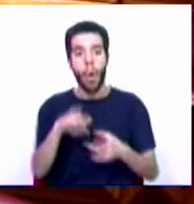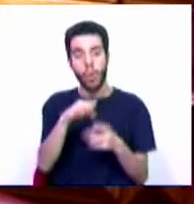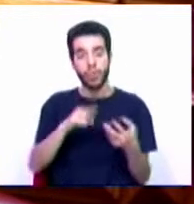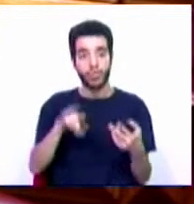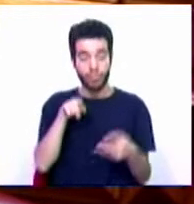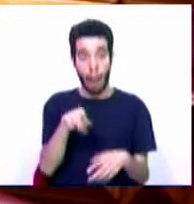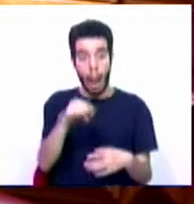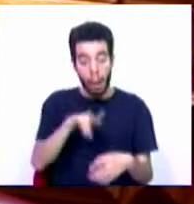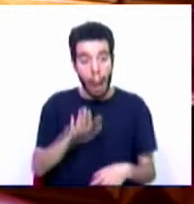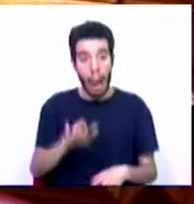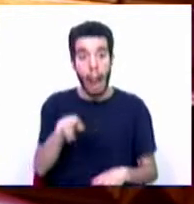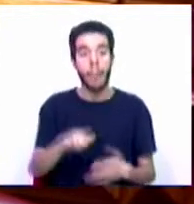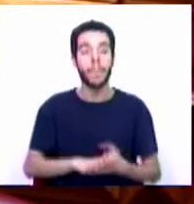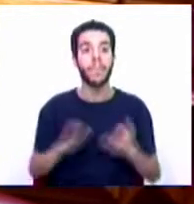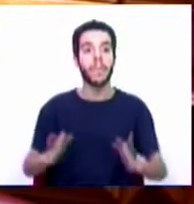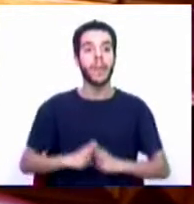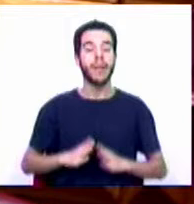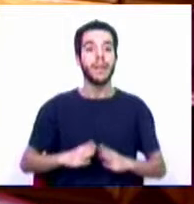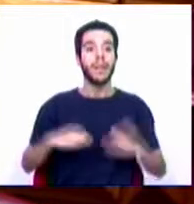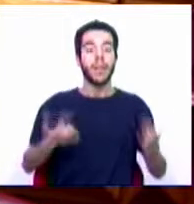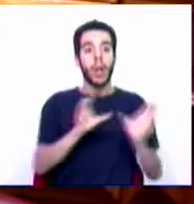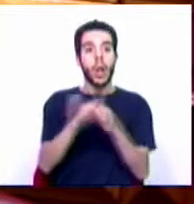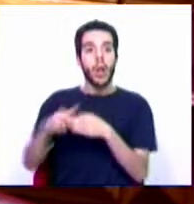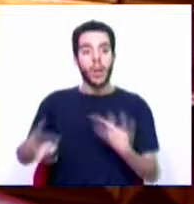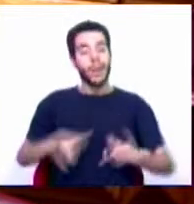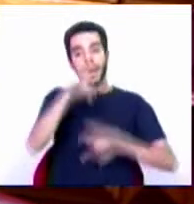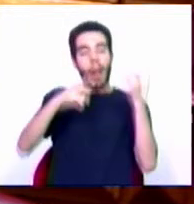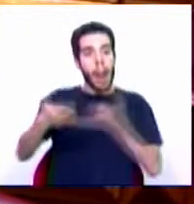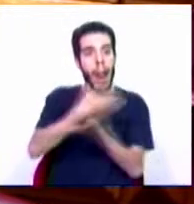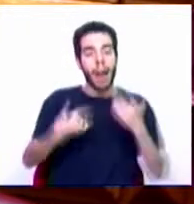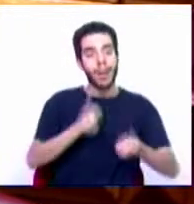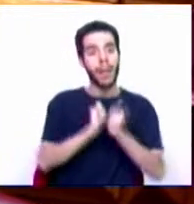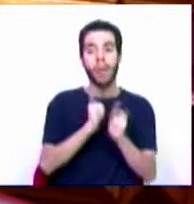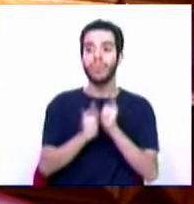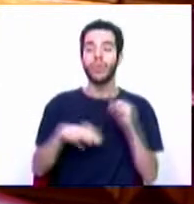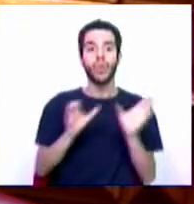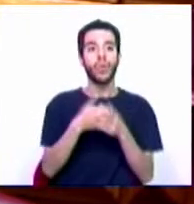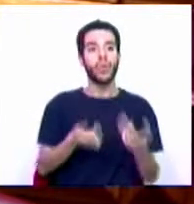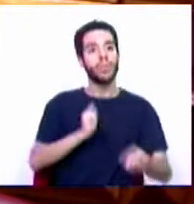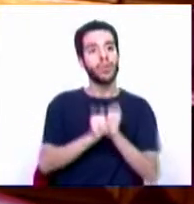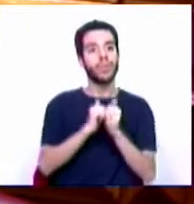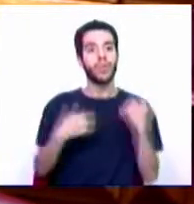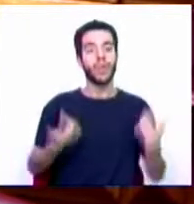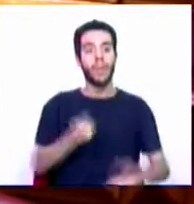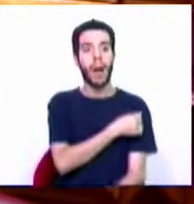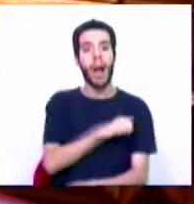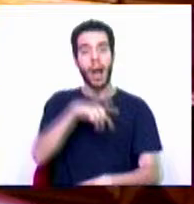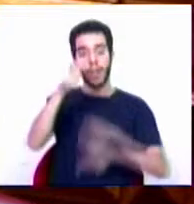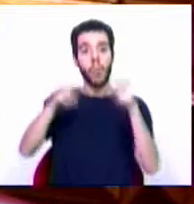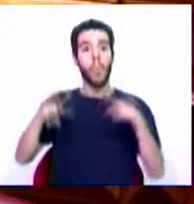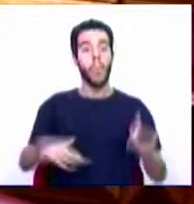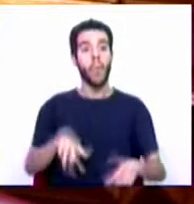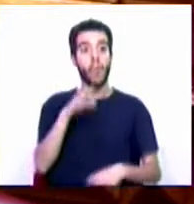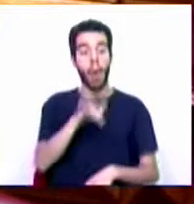Torriense. O vínculo às coletividades locais manteve-se enquanto atleta do Grupo Desportivo Casa do Povo do Turcifal e da